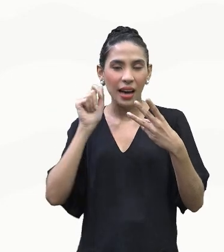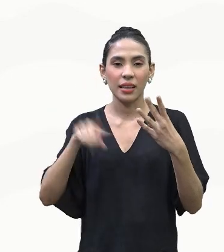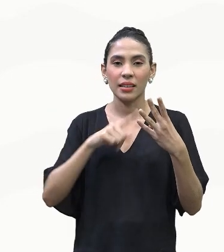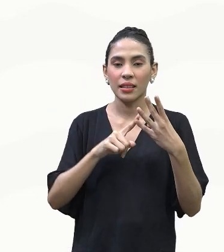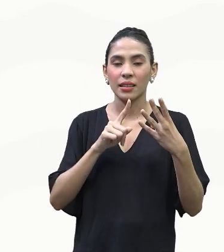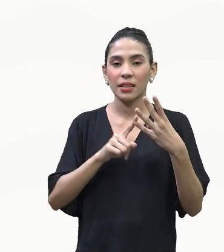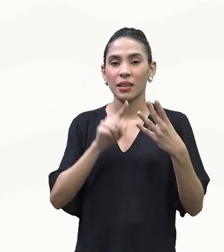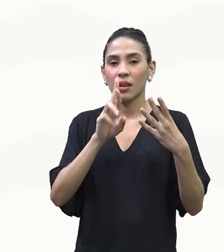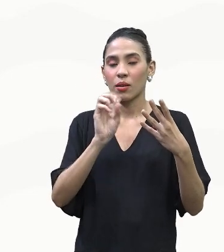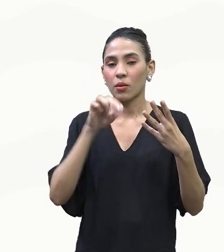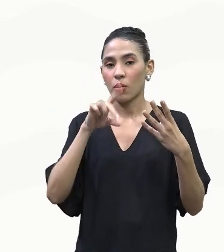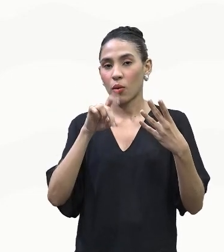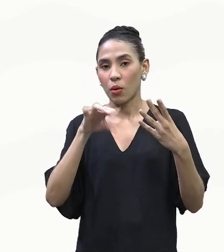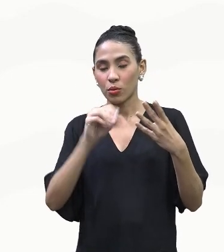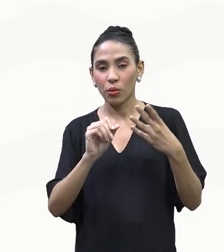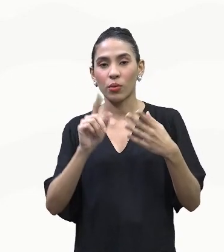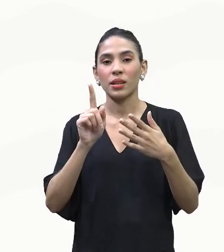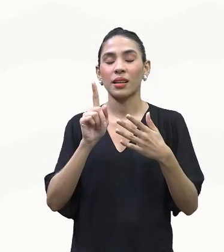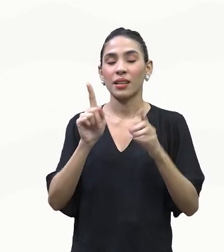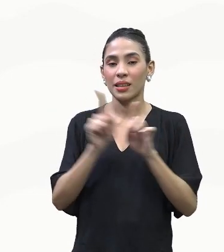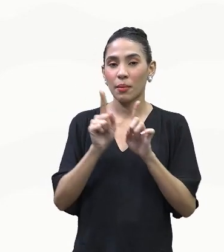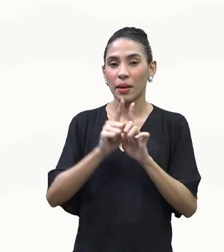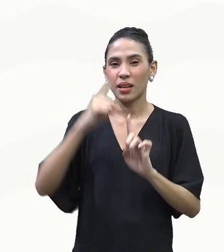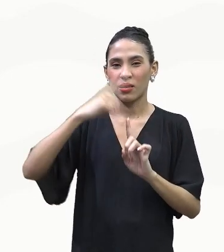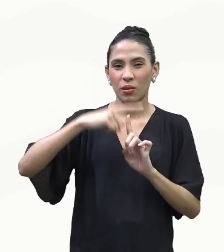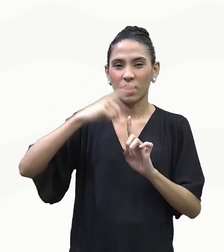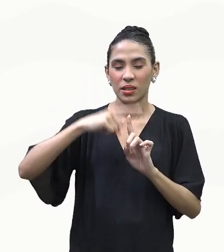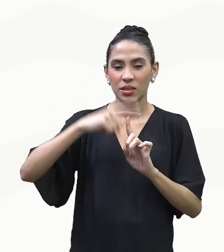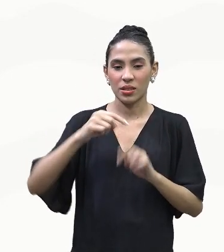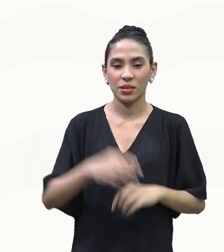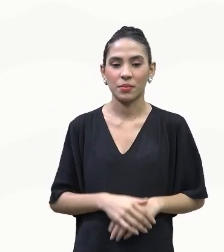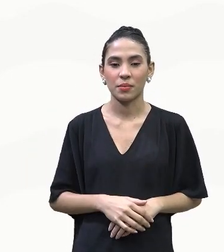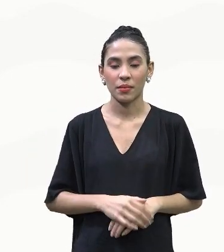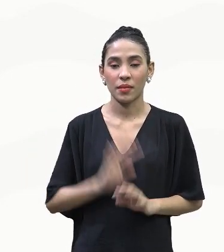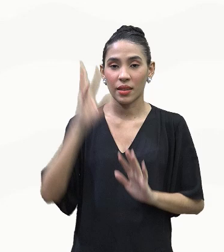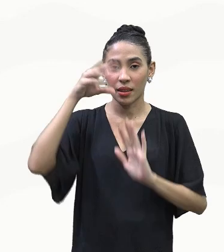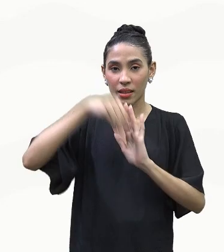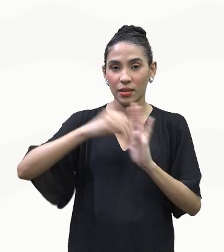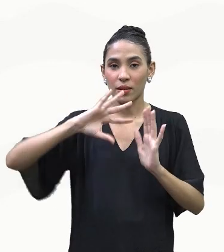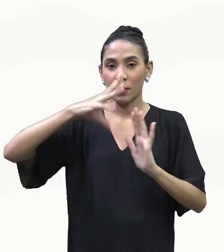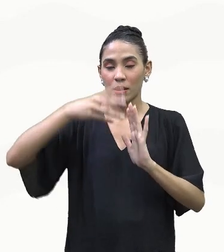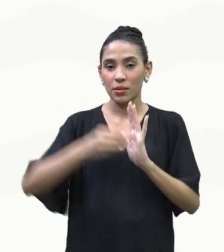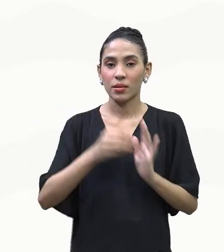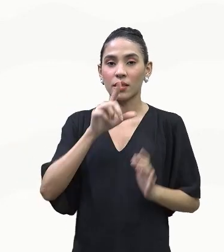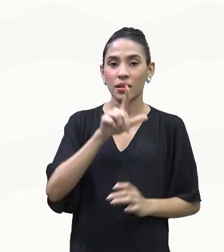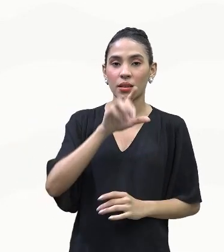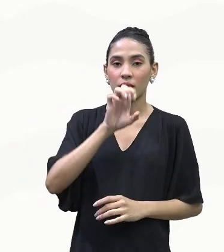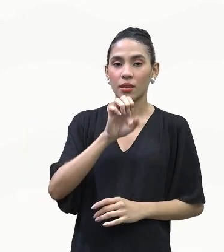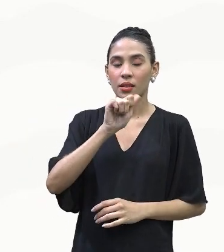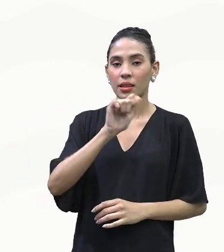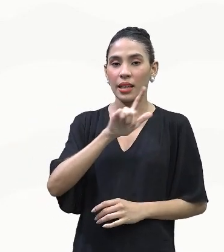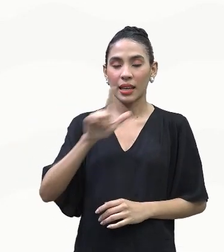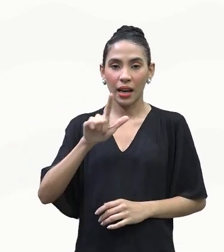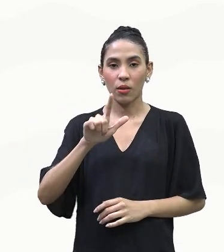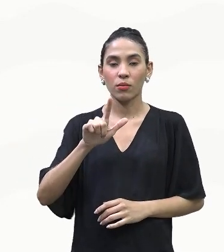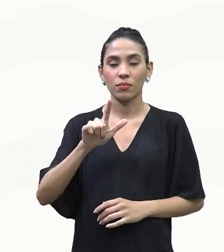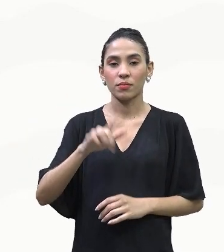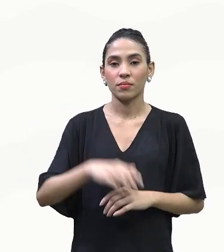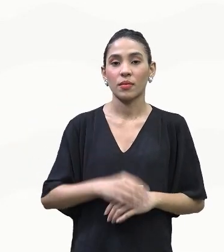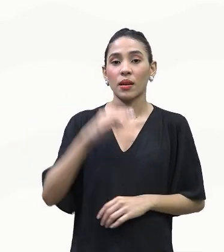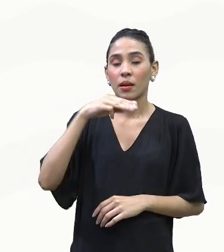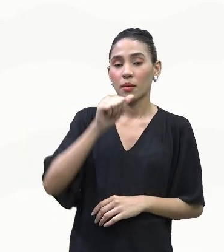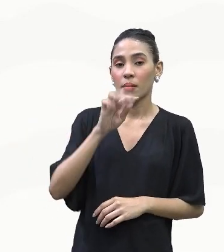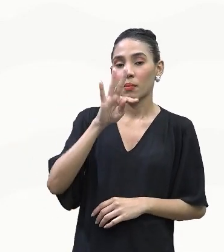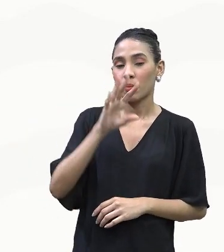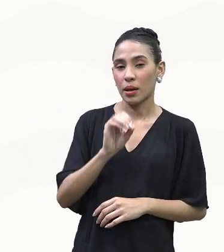e Tocantins. Eu vou ter ainda aqui, dentro da Amazônia Legal, o estado do Mato Grosso e grande